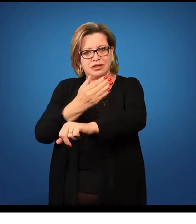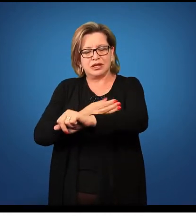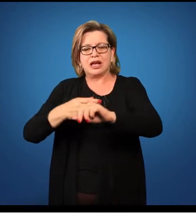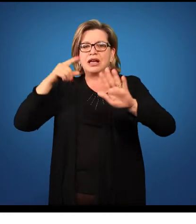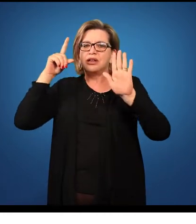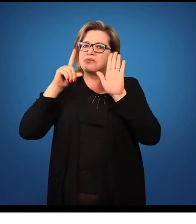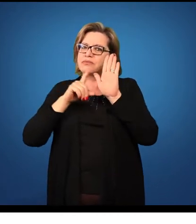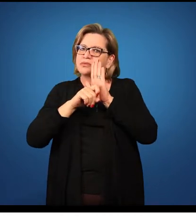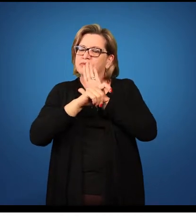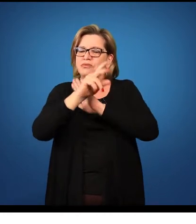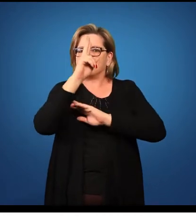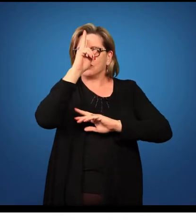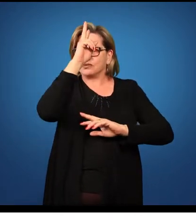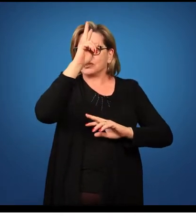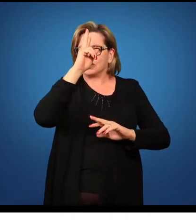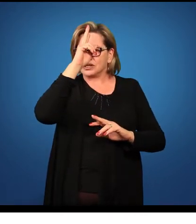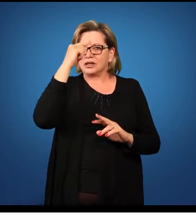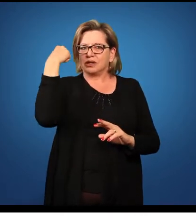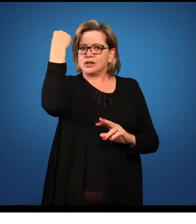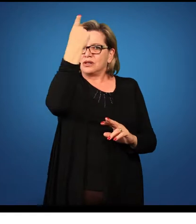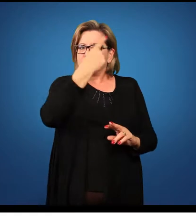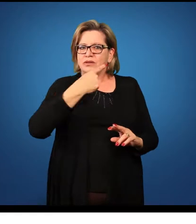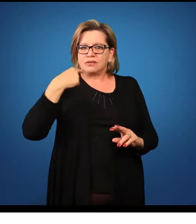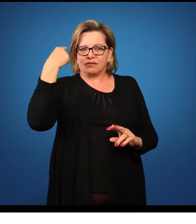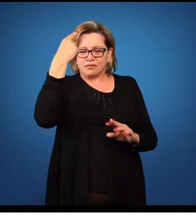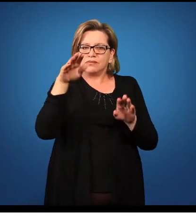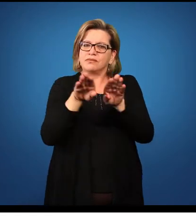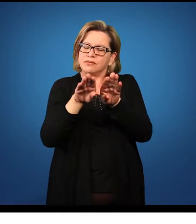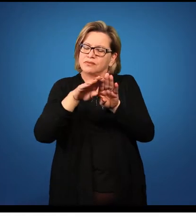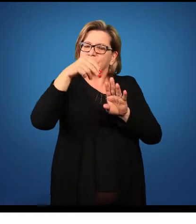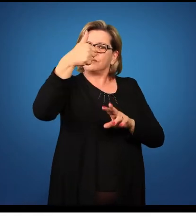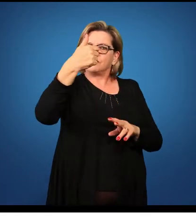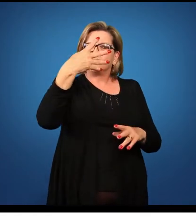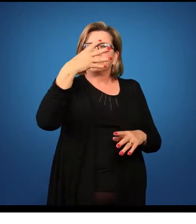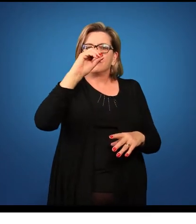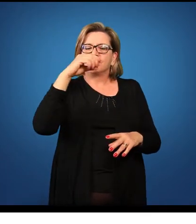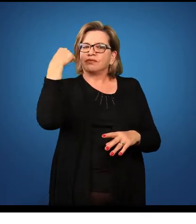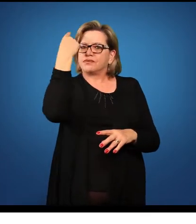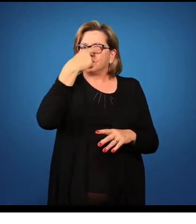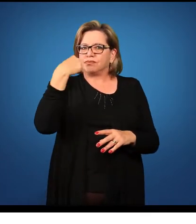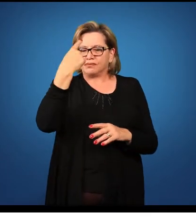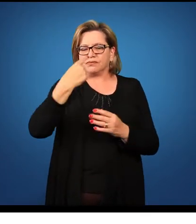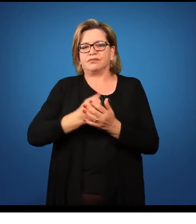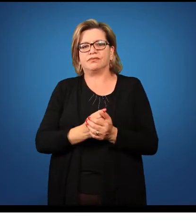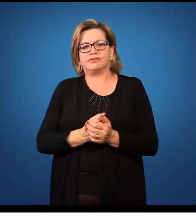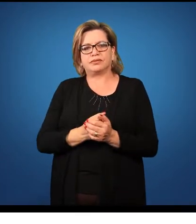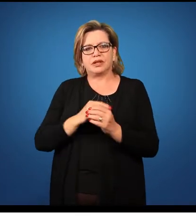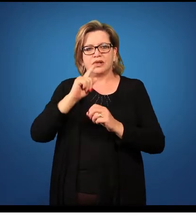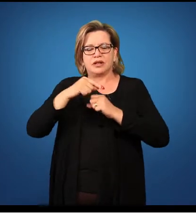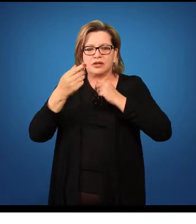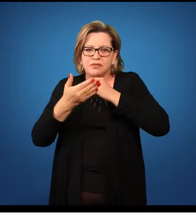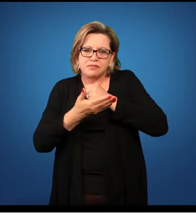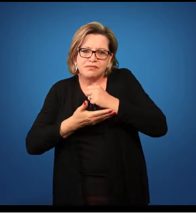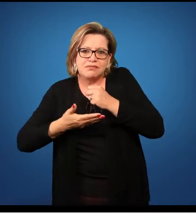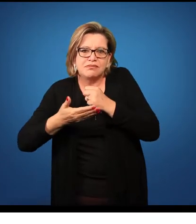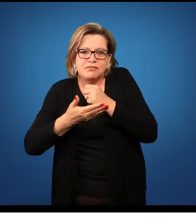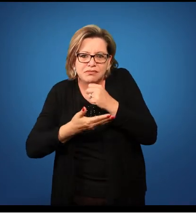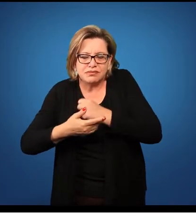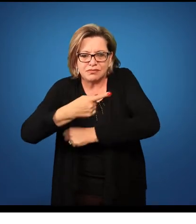Biologia no Ensino Médio, com uma carga horária de 140 horas. No Ensino Fundamental,